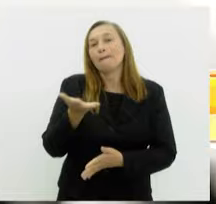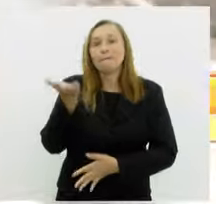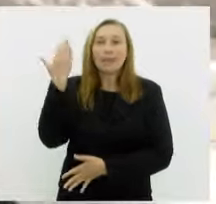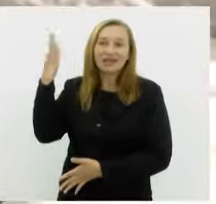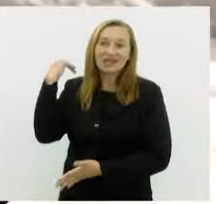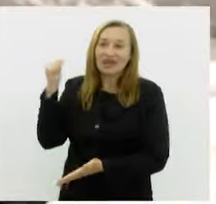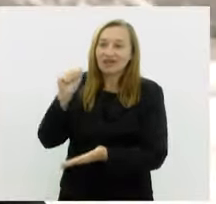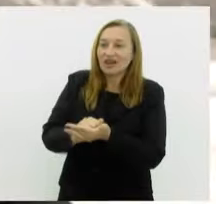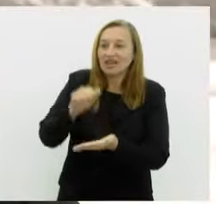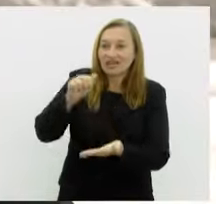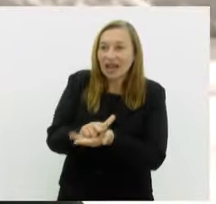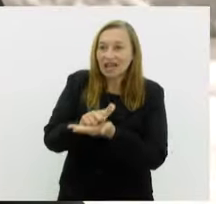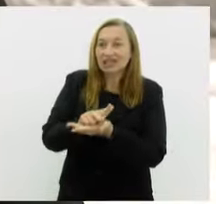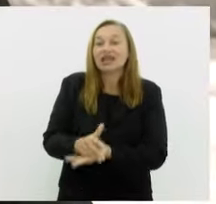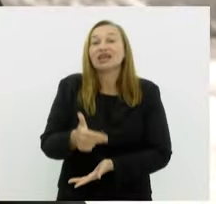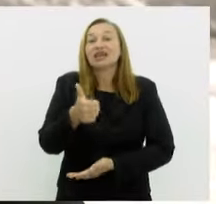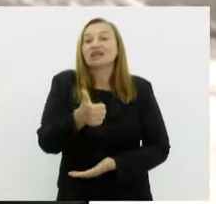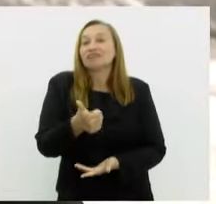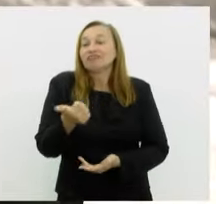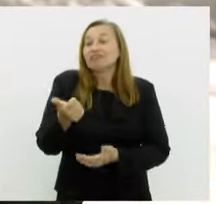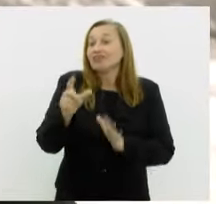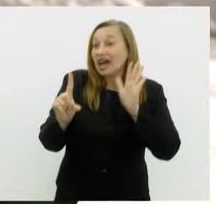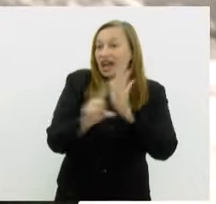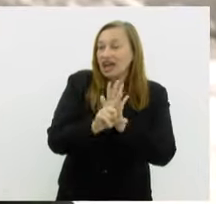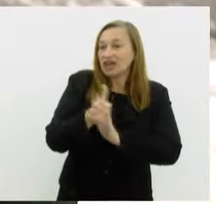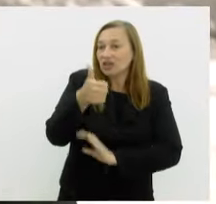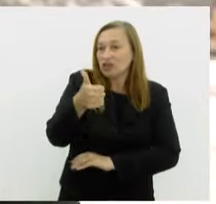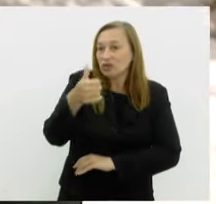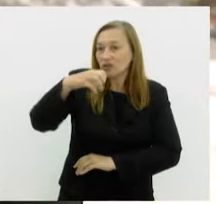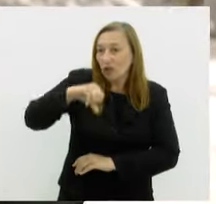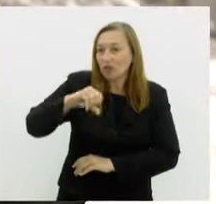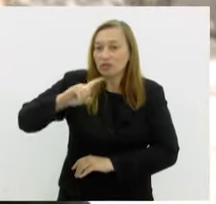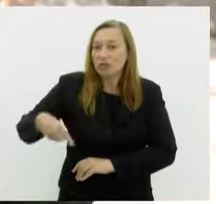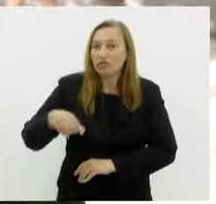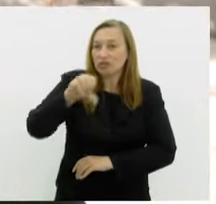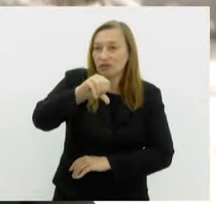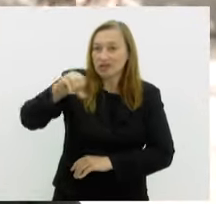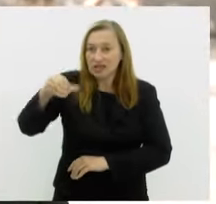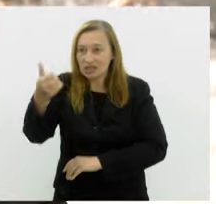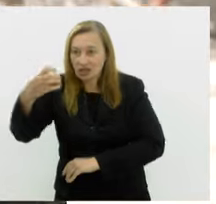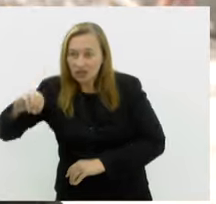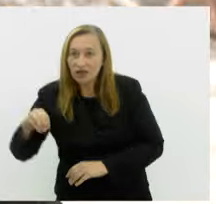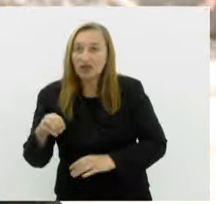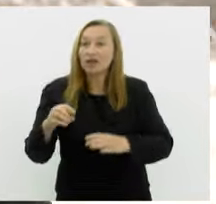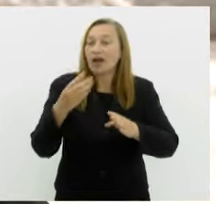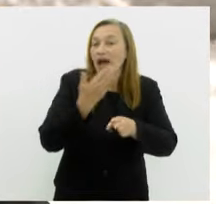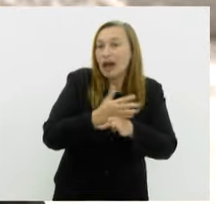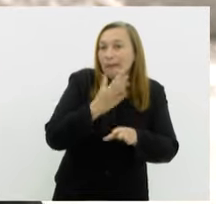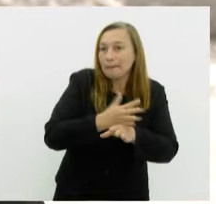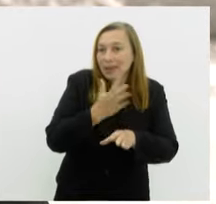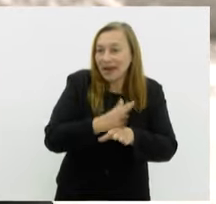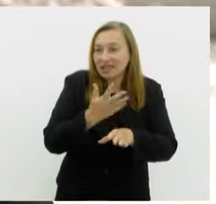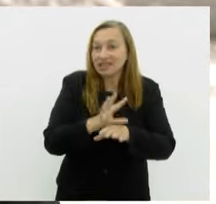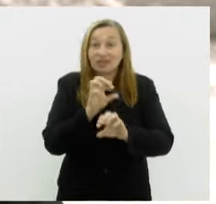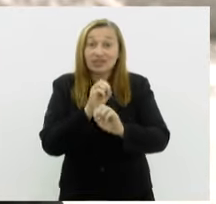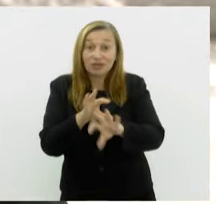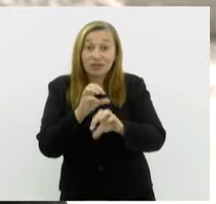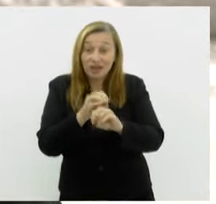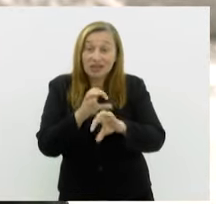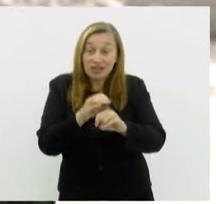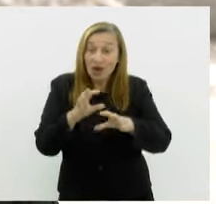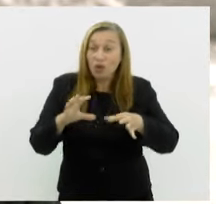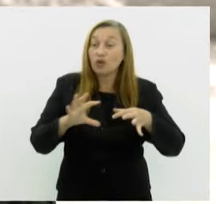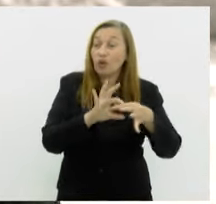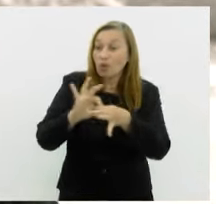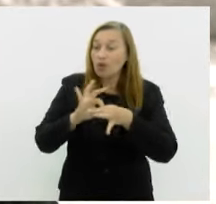.990, que estabelece a prática da educação e do turismo pedagógico em comunhão. Então,